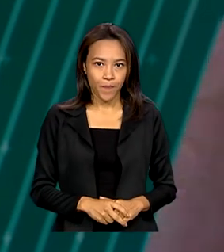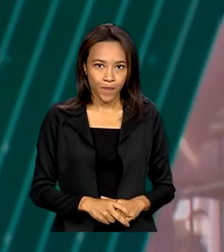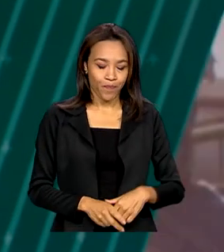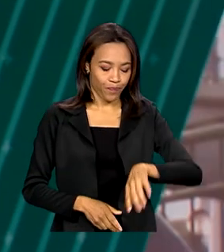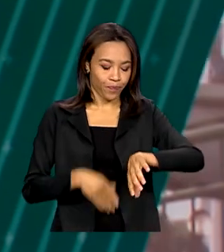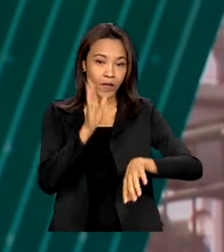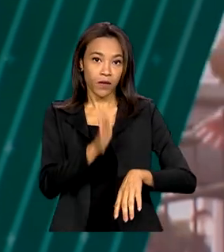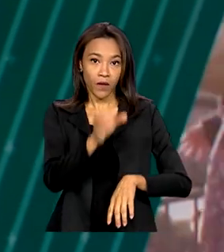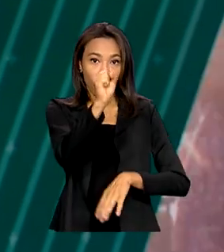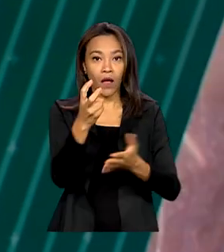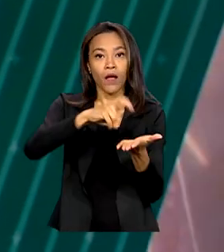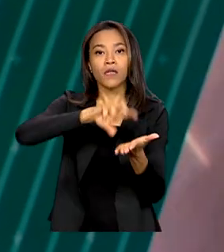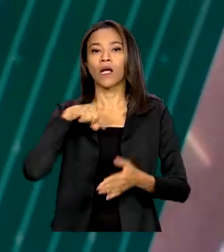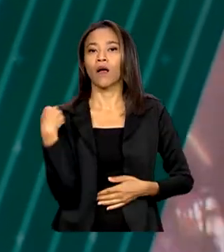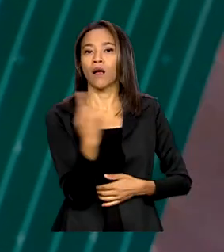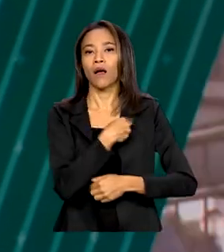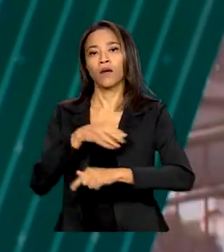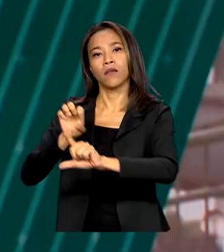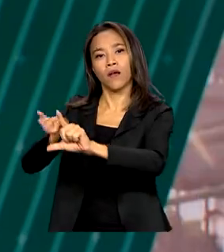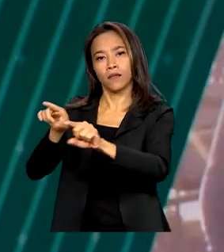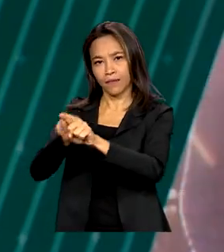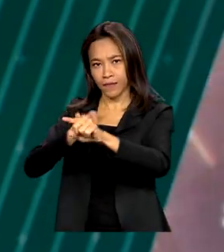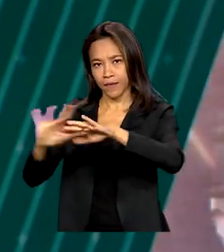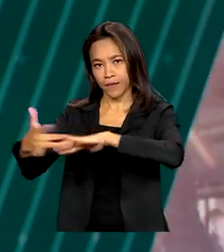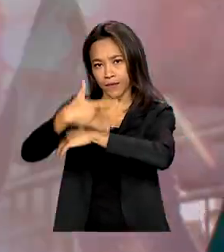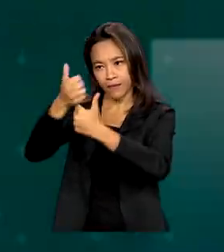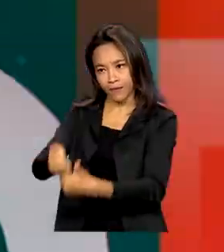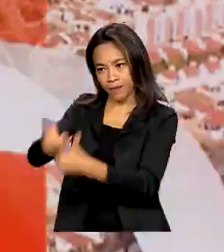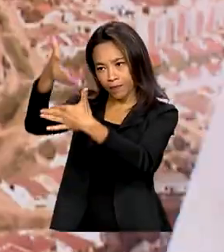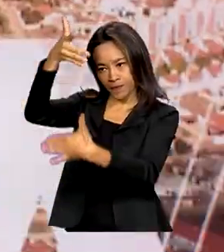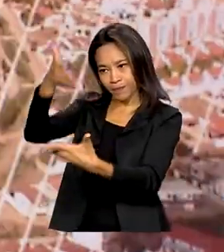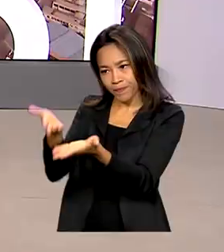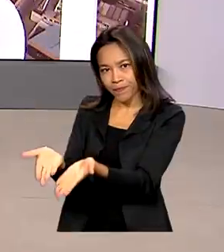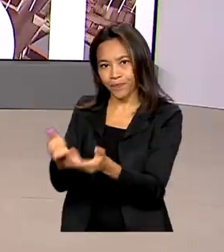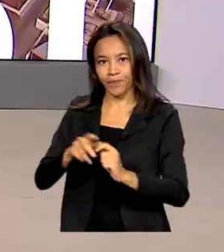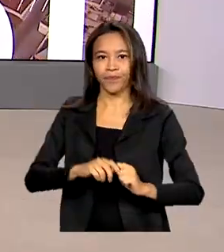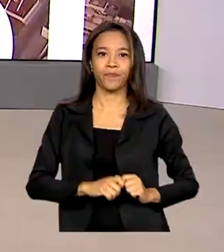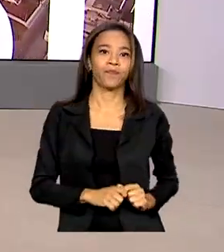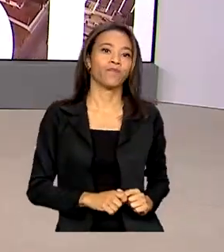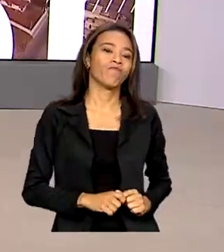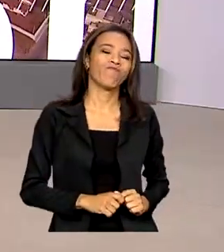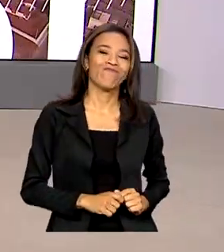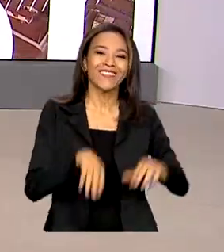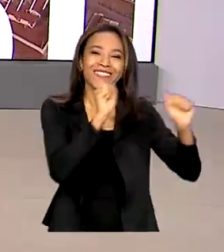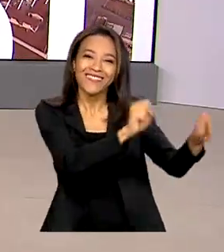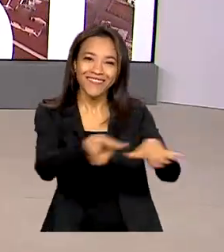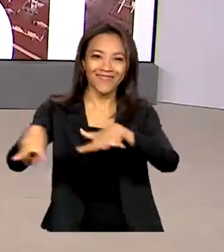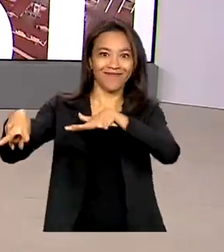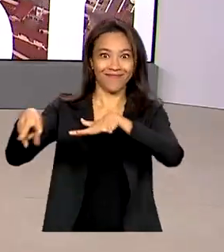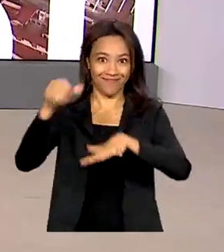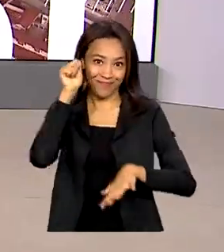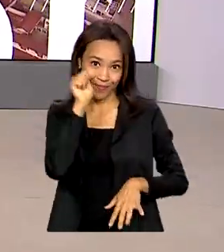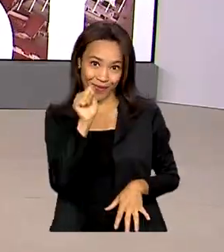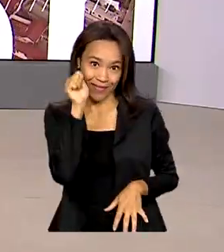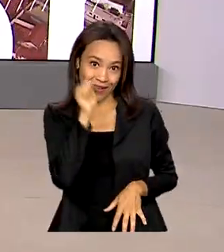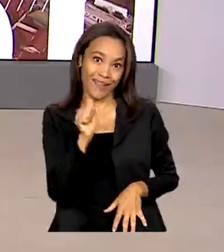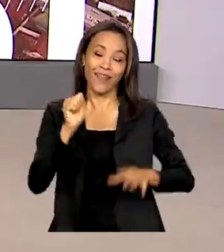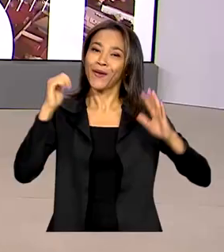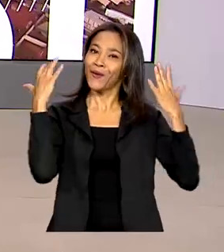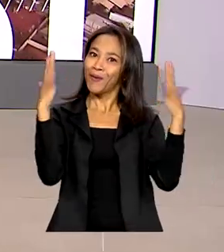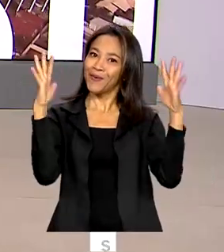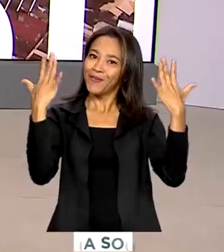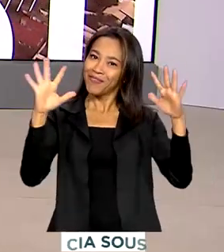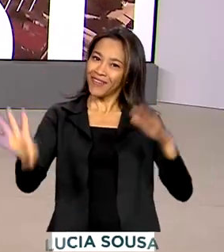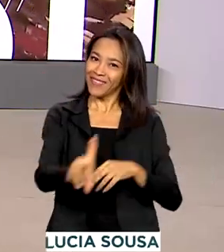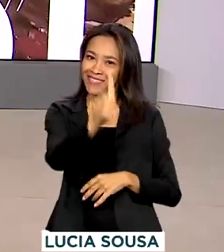Oito horas da manhã, estamos ao vivo também pelas redes sociais. Semana da Mulher. Para comemorar a